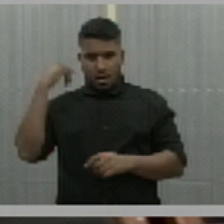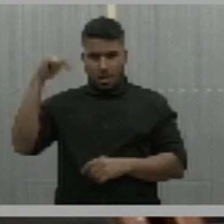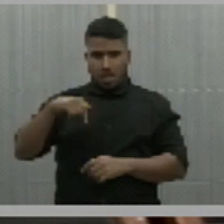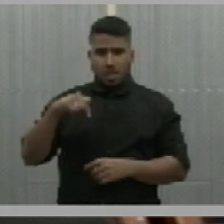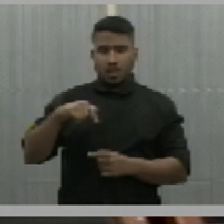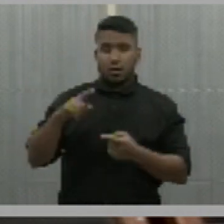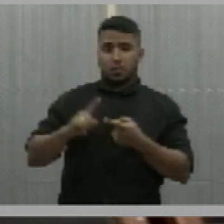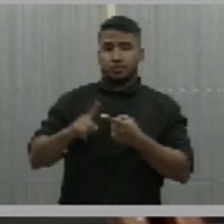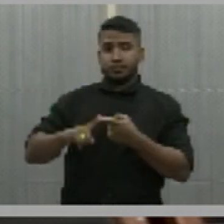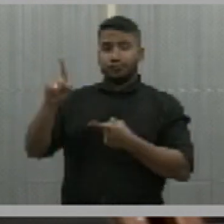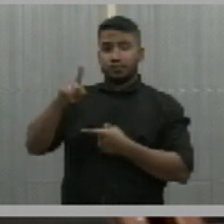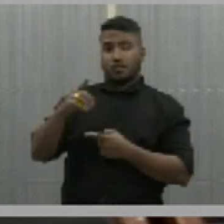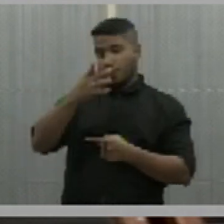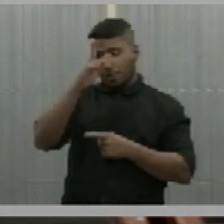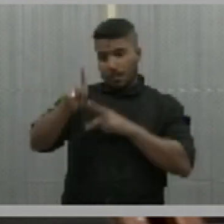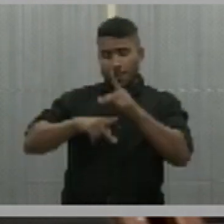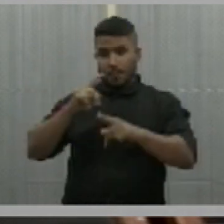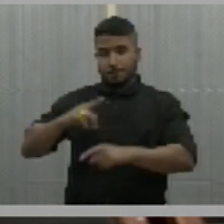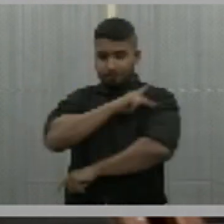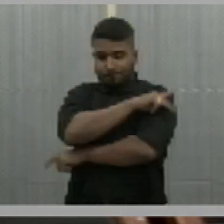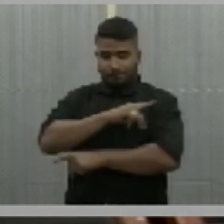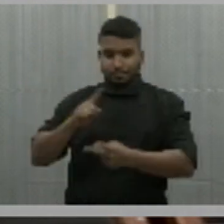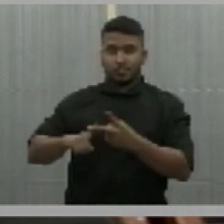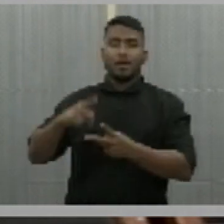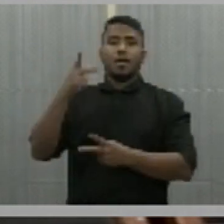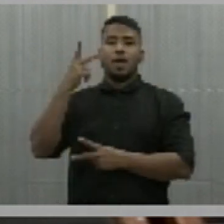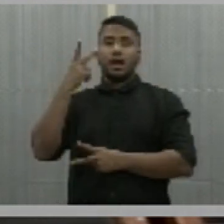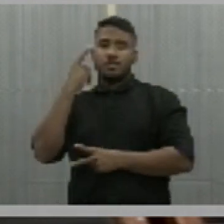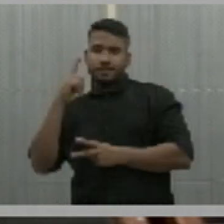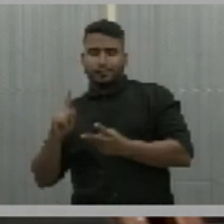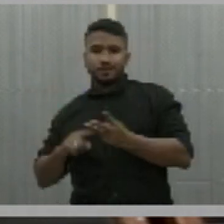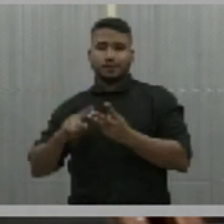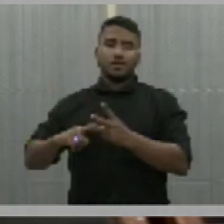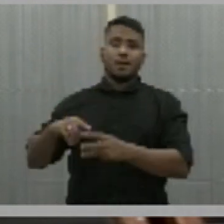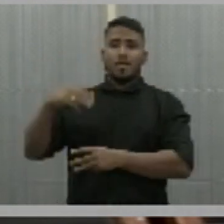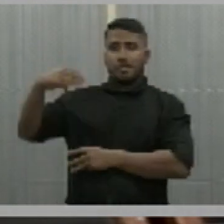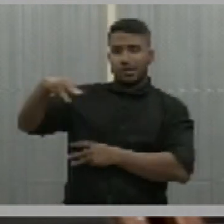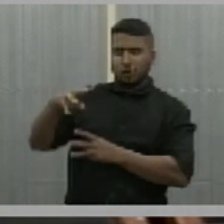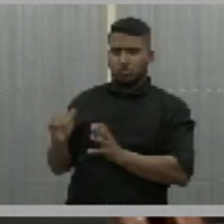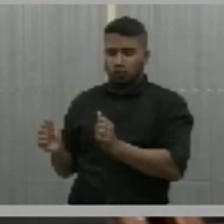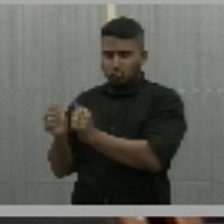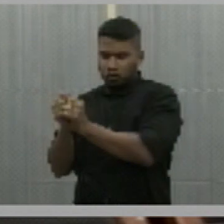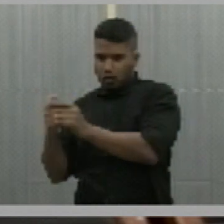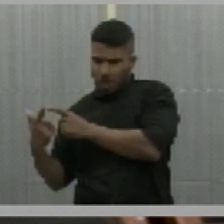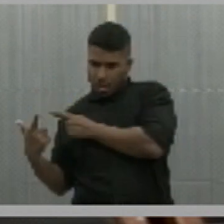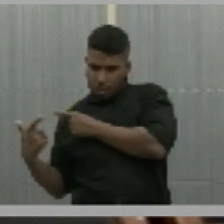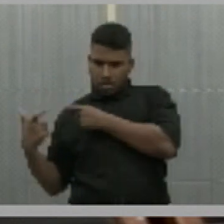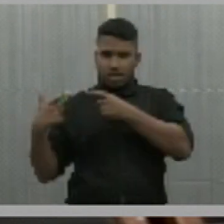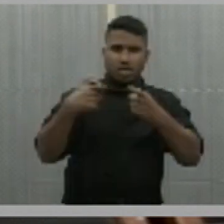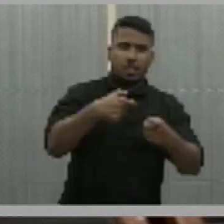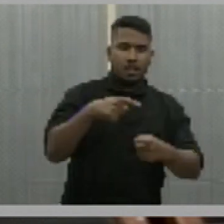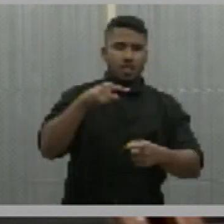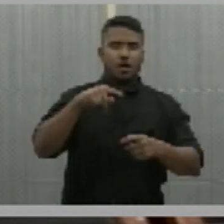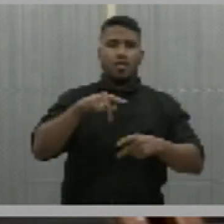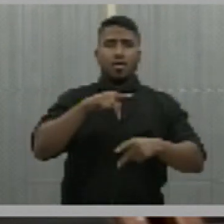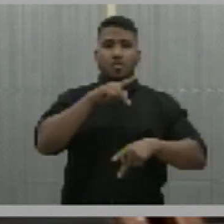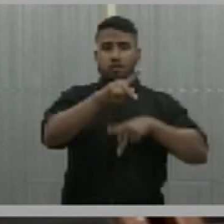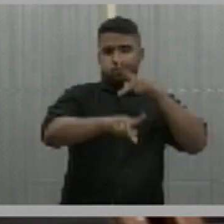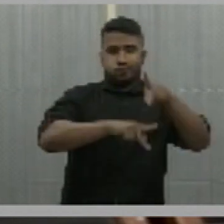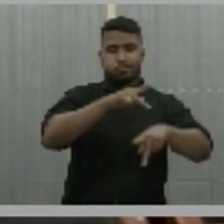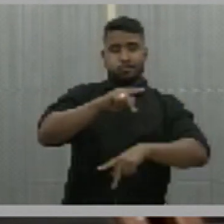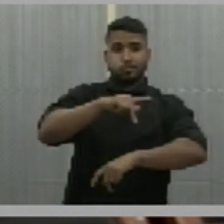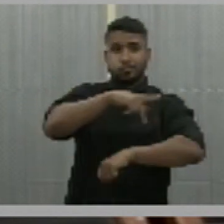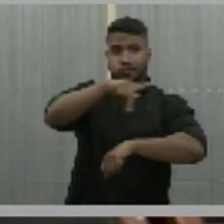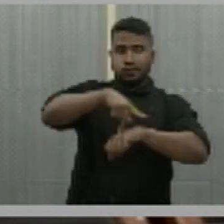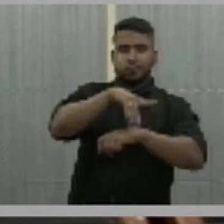portugueses e com outros piauienses e fizeram aquele enfrentamento. Por outro lado, lhe parabenizar